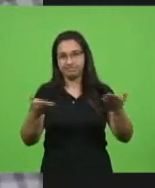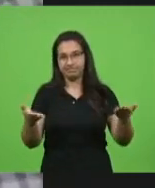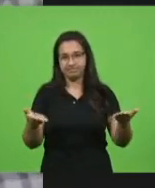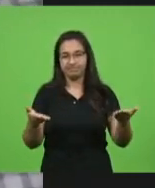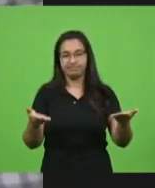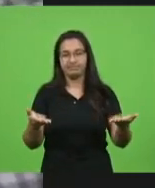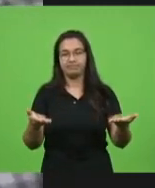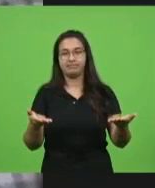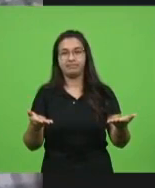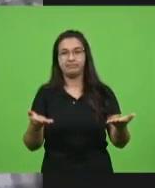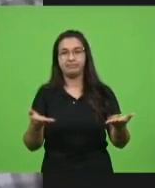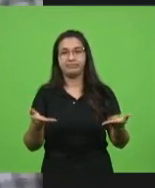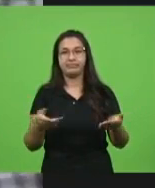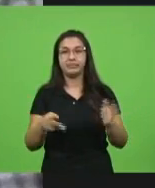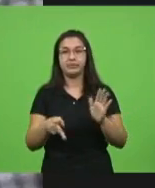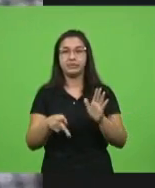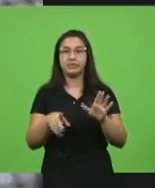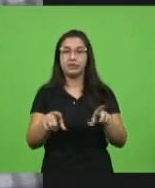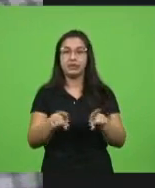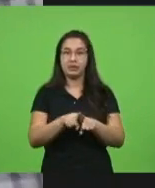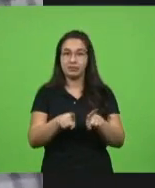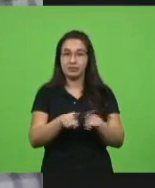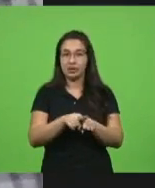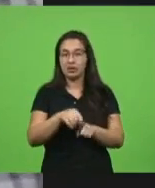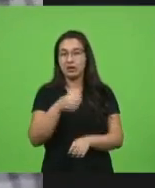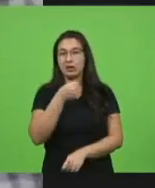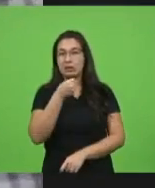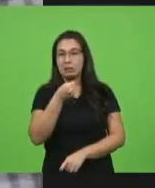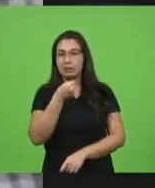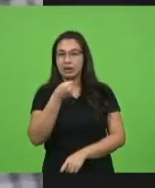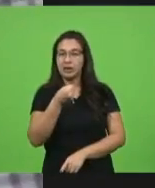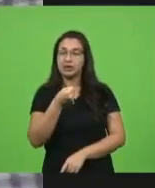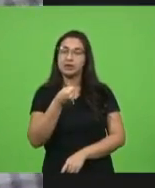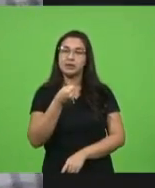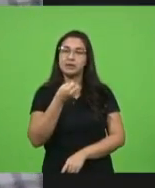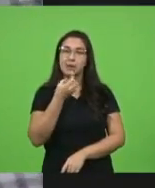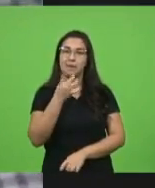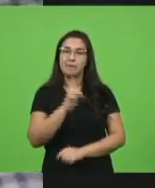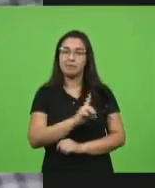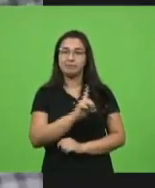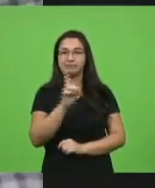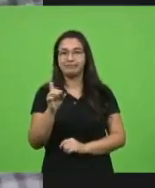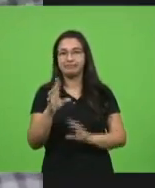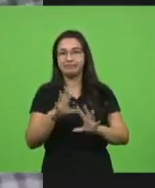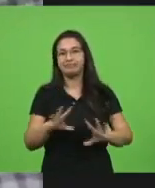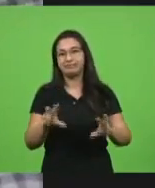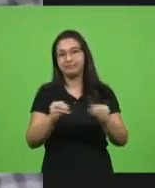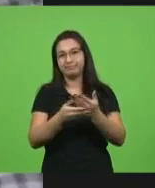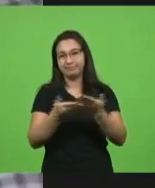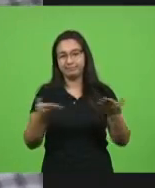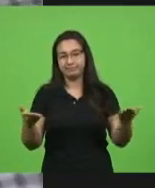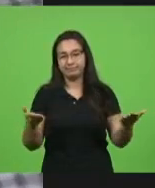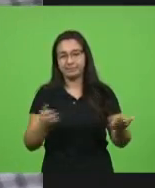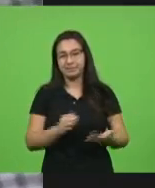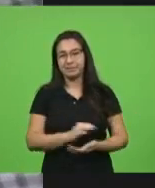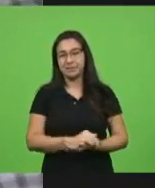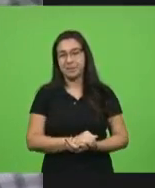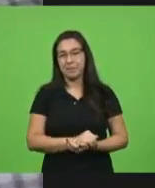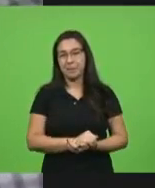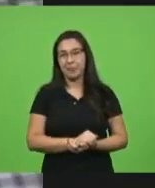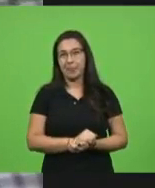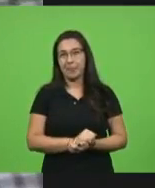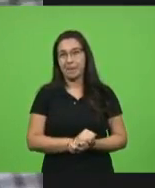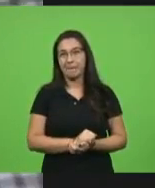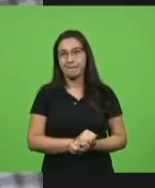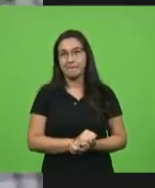senhores da imprensa, né? Bom dia, bom dia a todos. A fala de hoje,